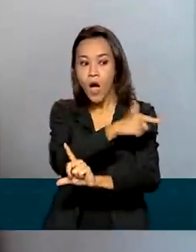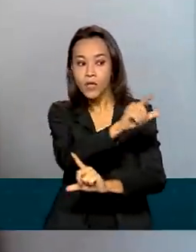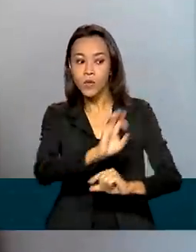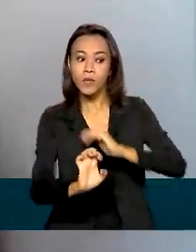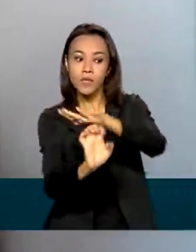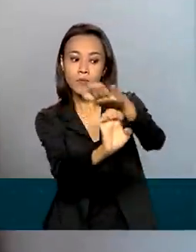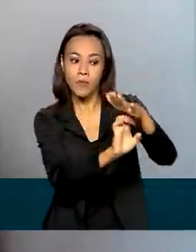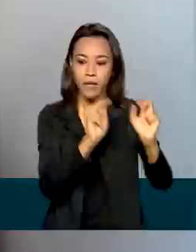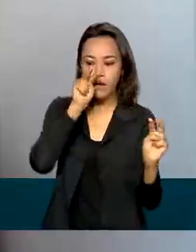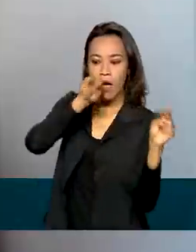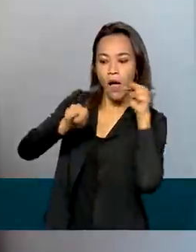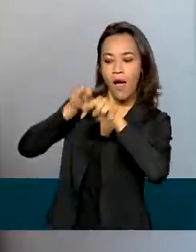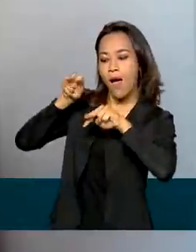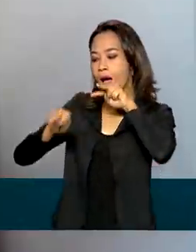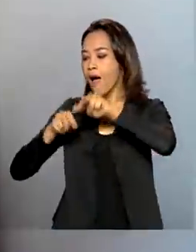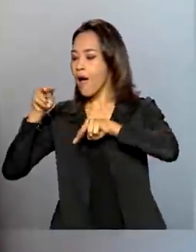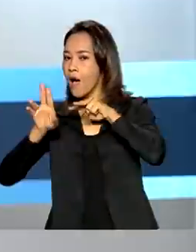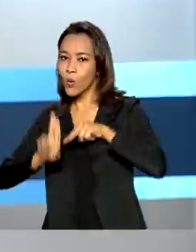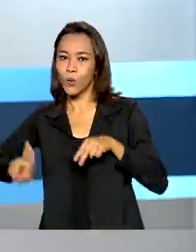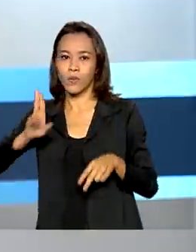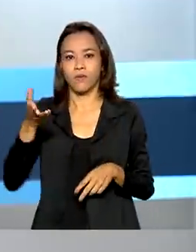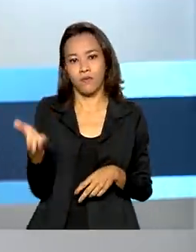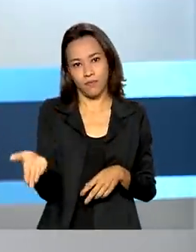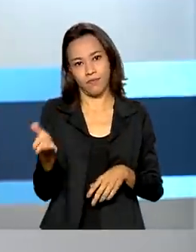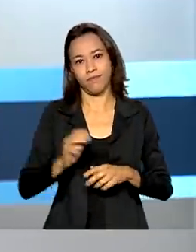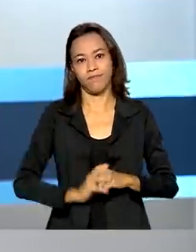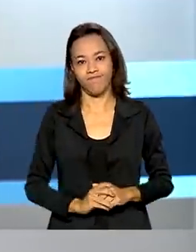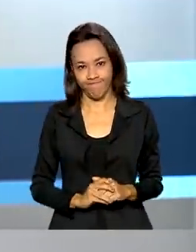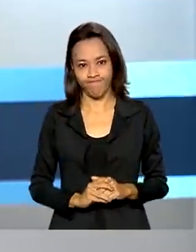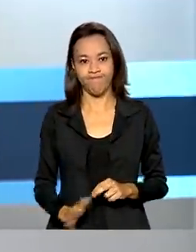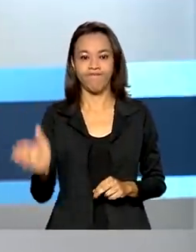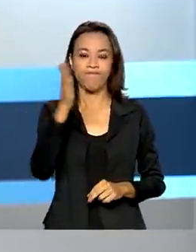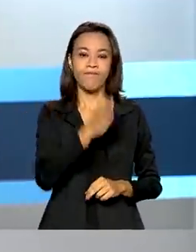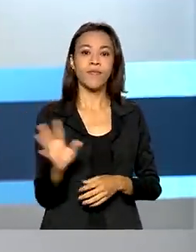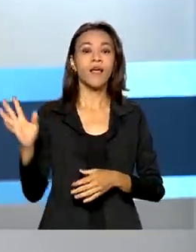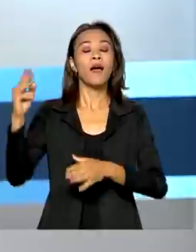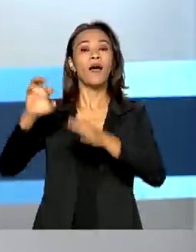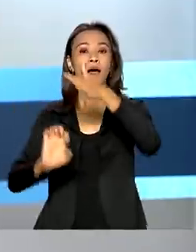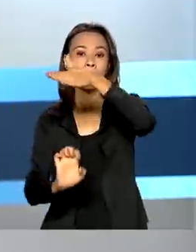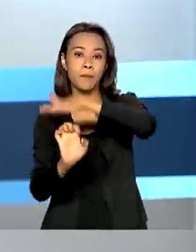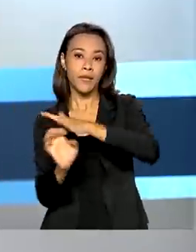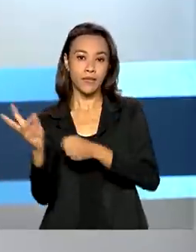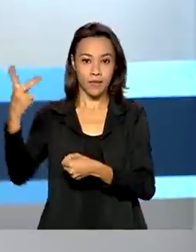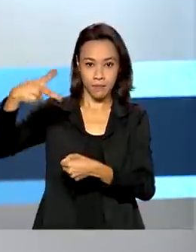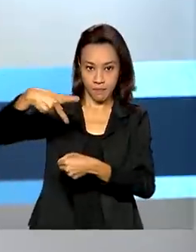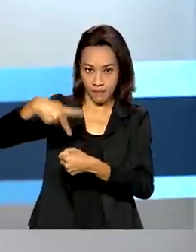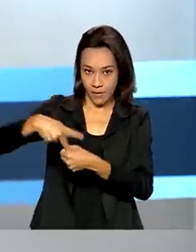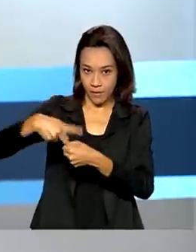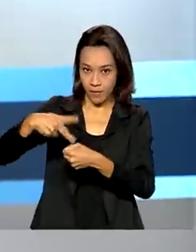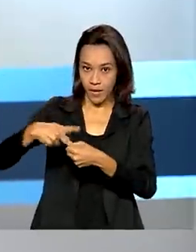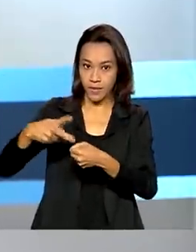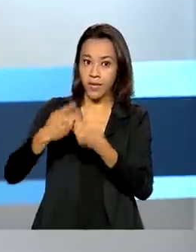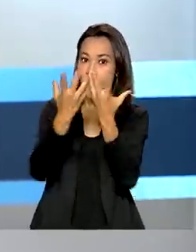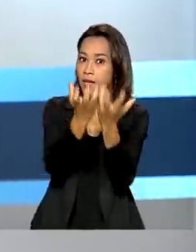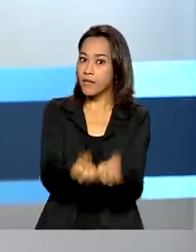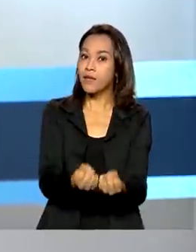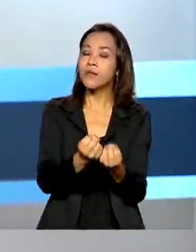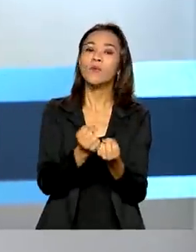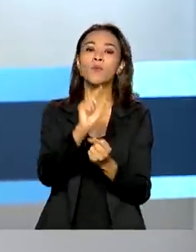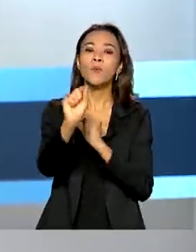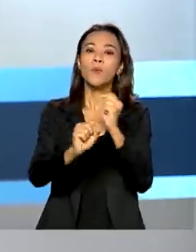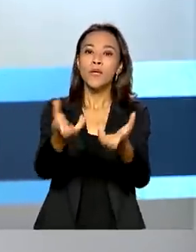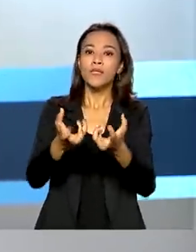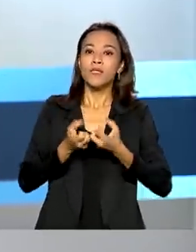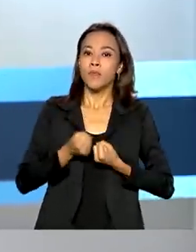clientes possam se utilizar dela. A Petrobras recebeu nos Estados Unidos pela quarta vez o principal